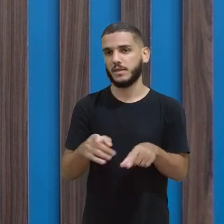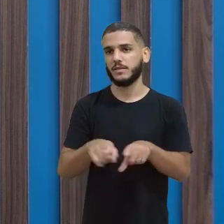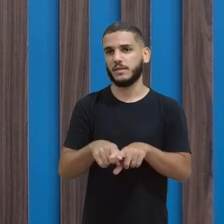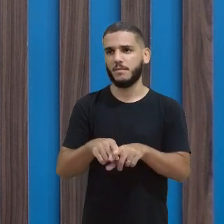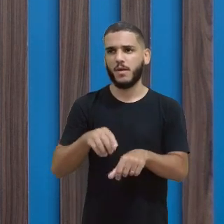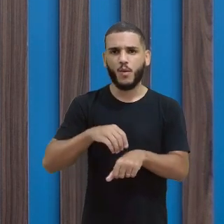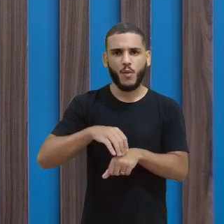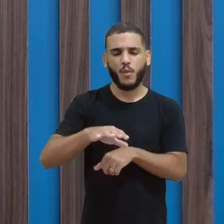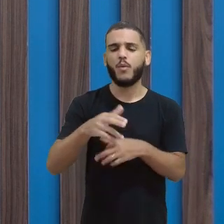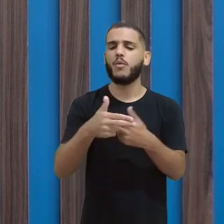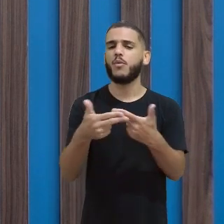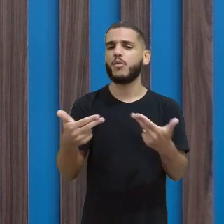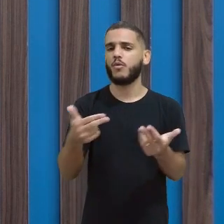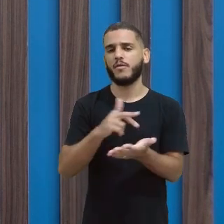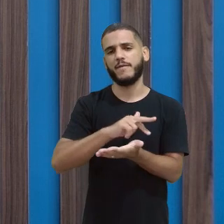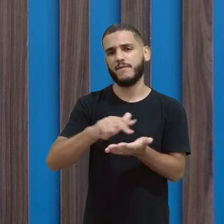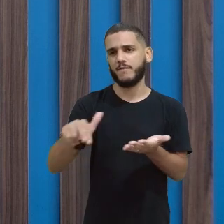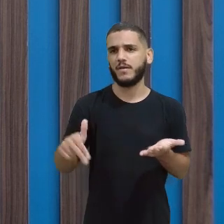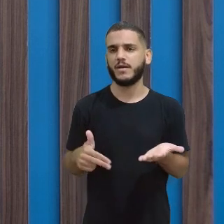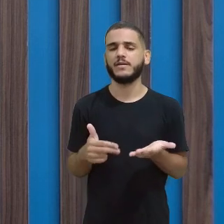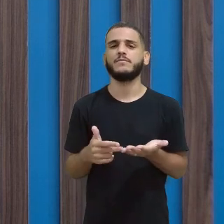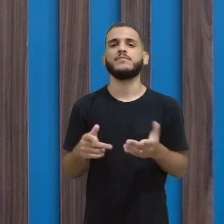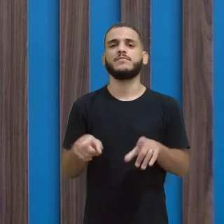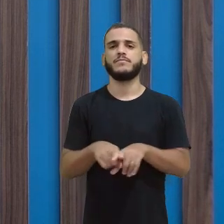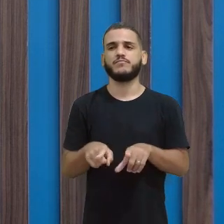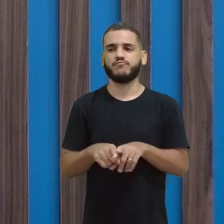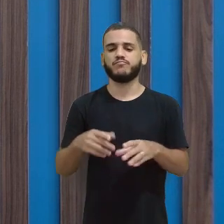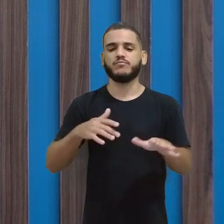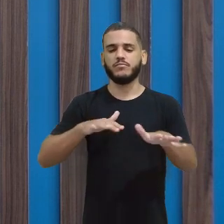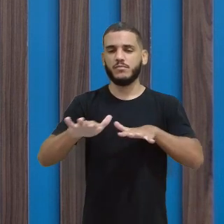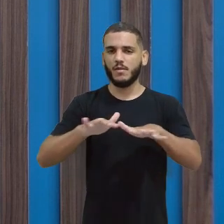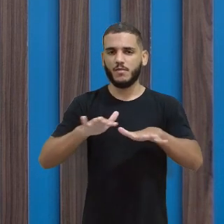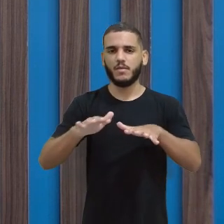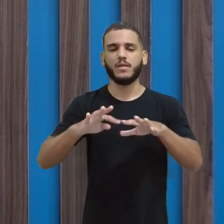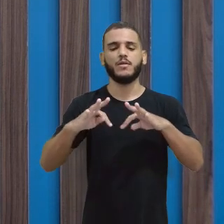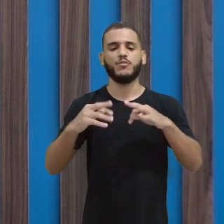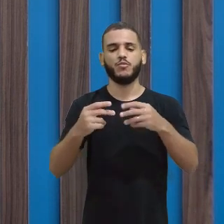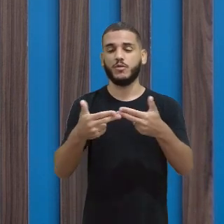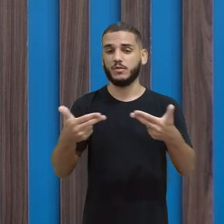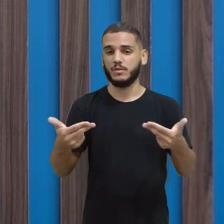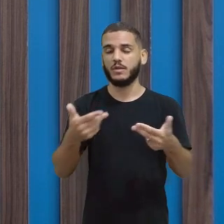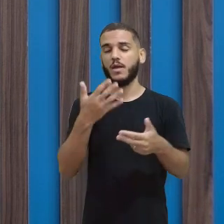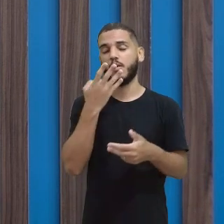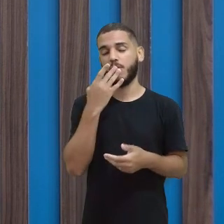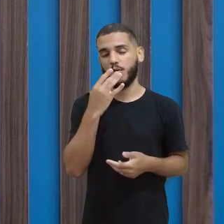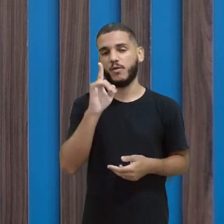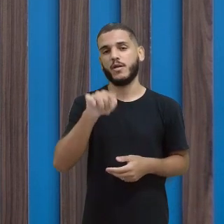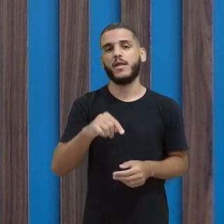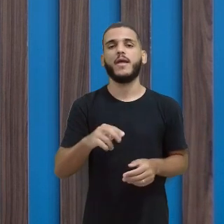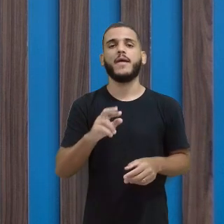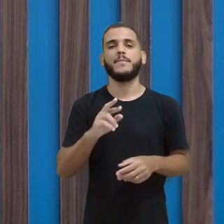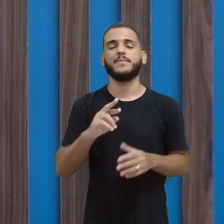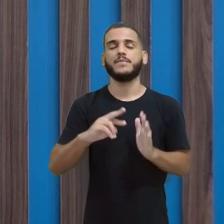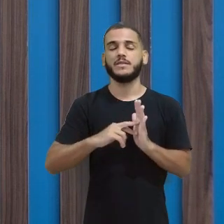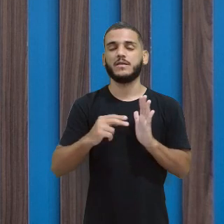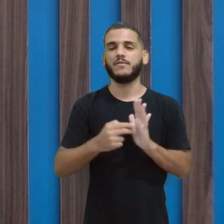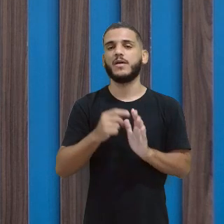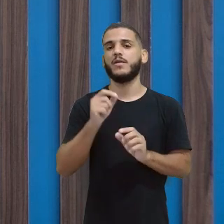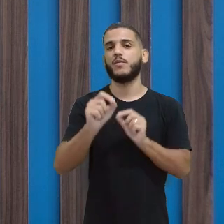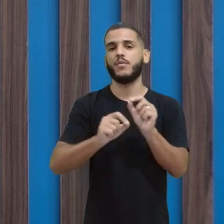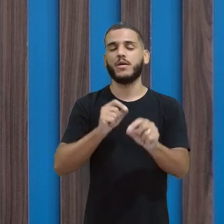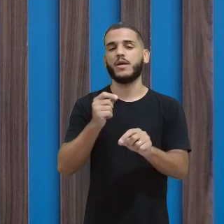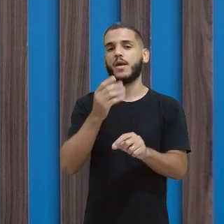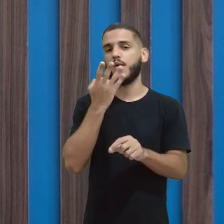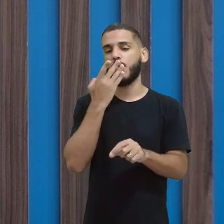de todas essas cores. Ou seja, a agitação de todas as cores é o que representa aí pra gente a cor